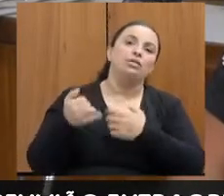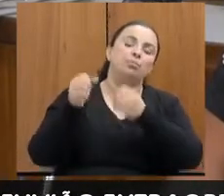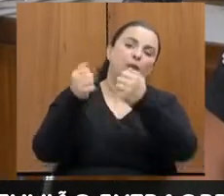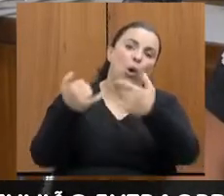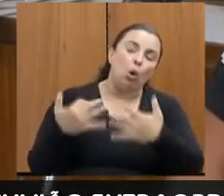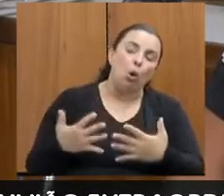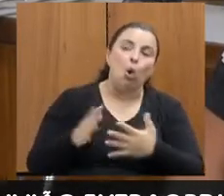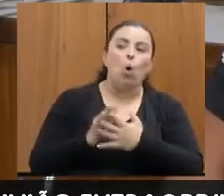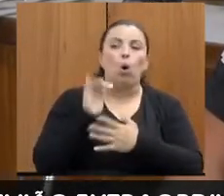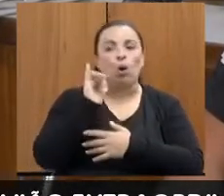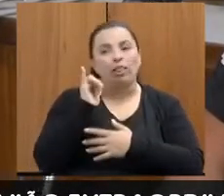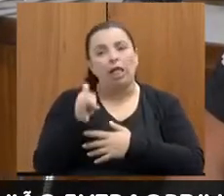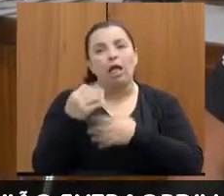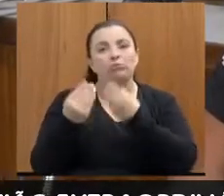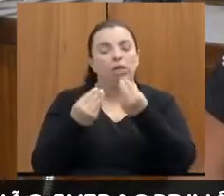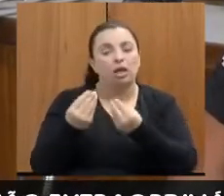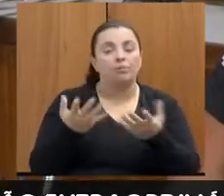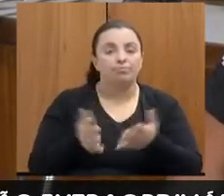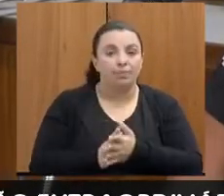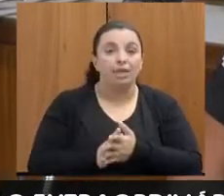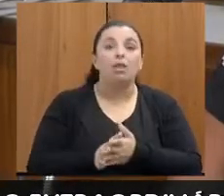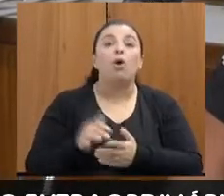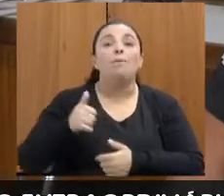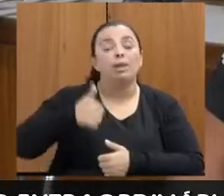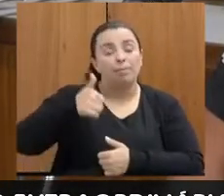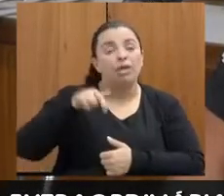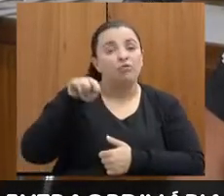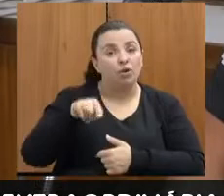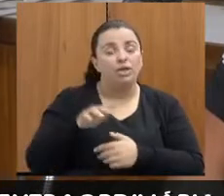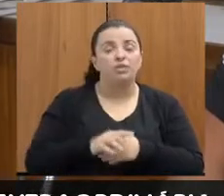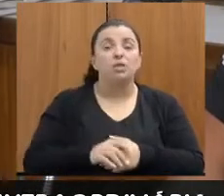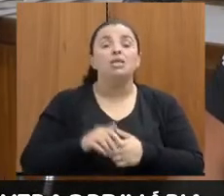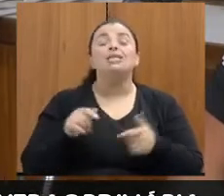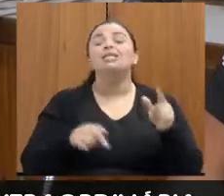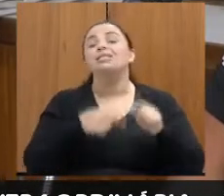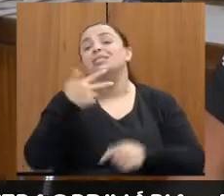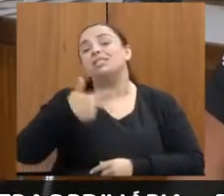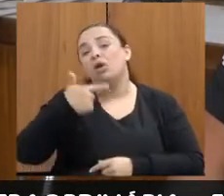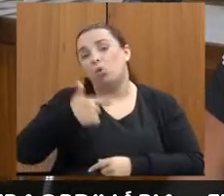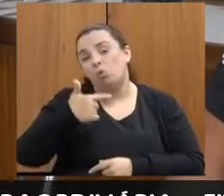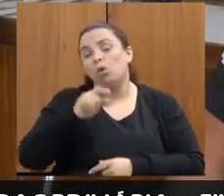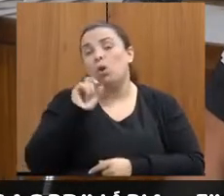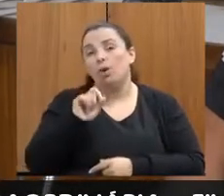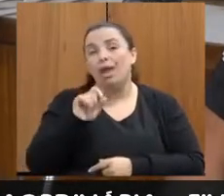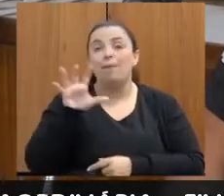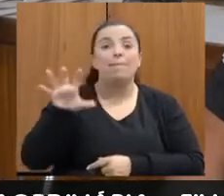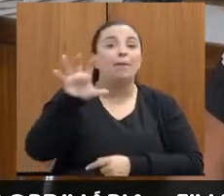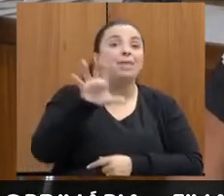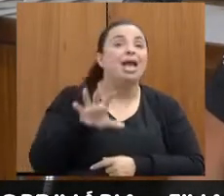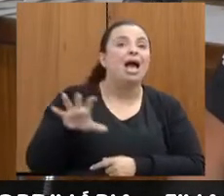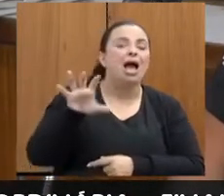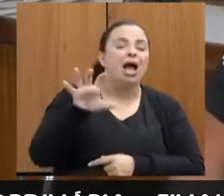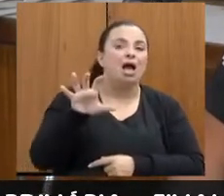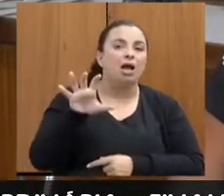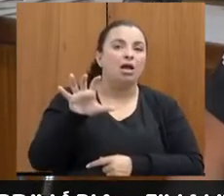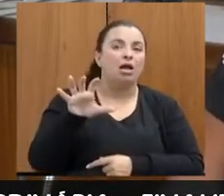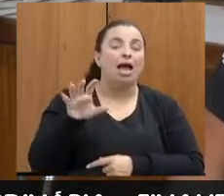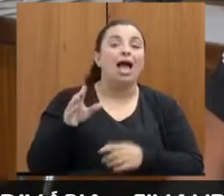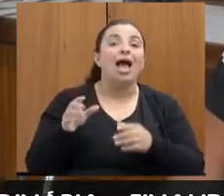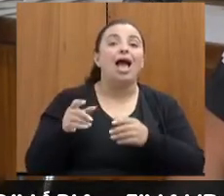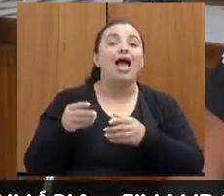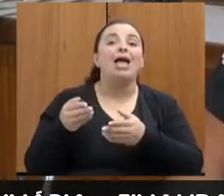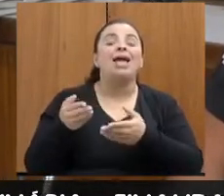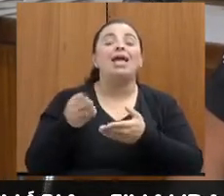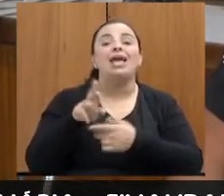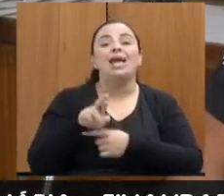situação. Então, primeira coisa foi isso, segunda coisa foi mapear a nossa rede. Então, entender que serviços que a gente tem aqui em contagem. Hoje, a gente tem uma